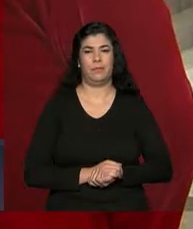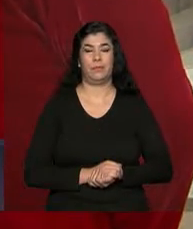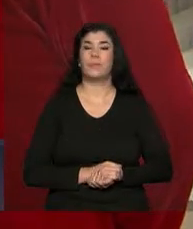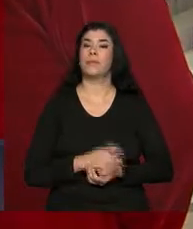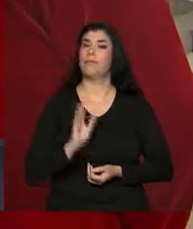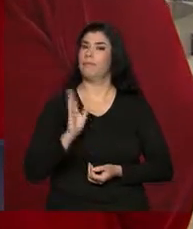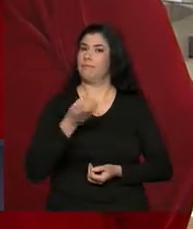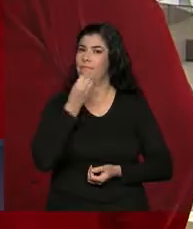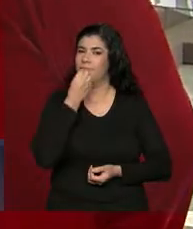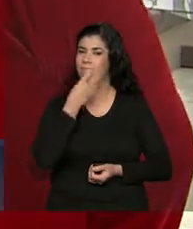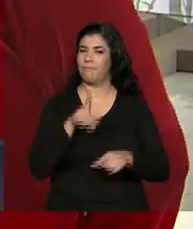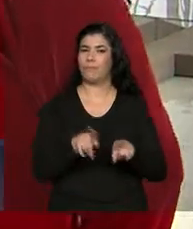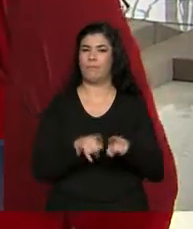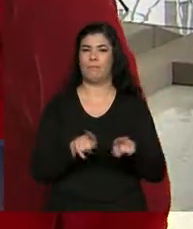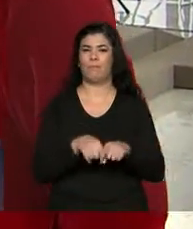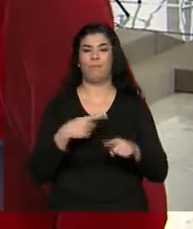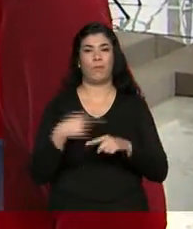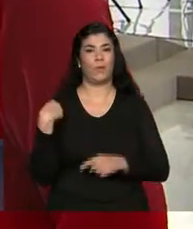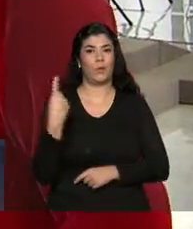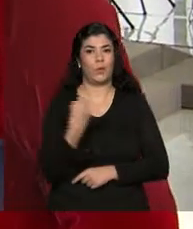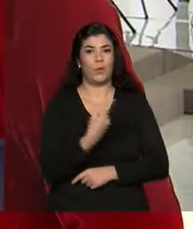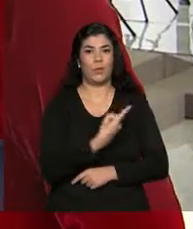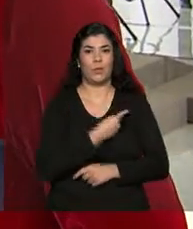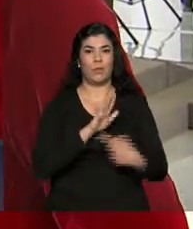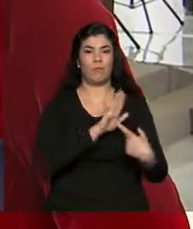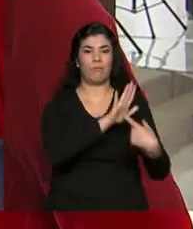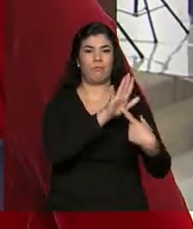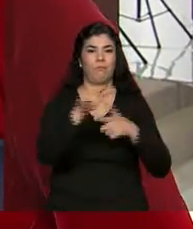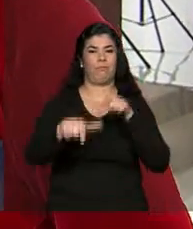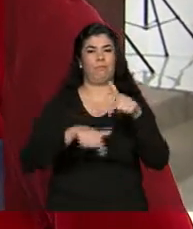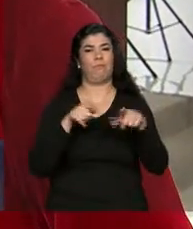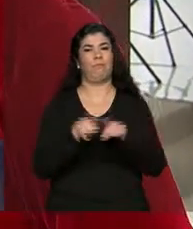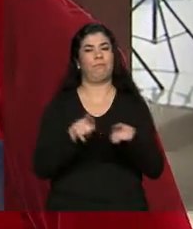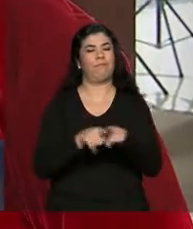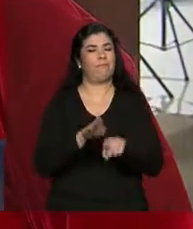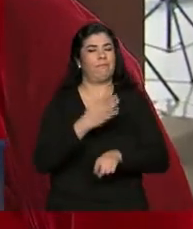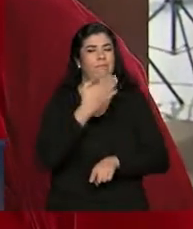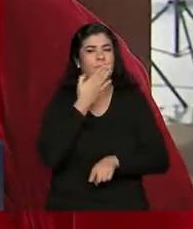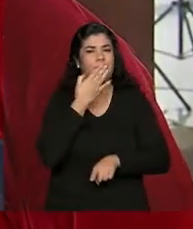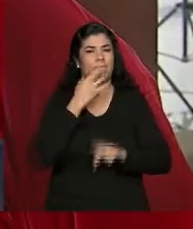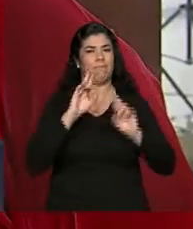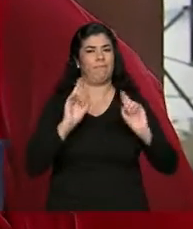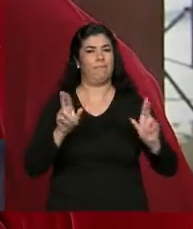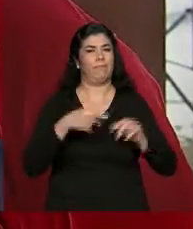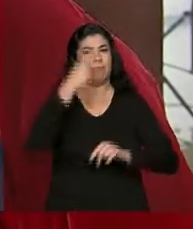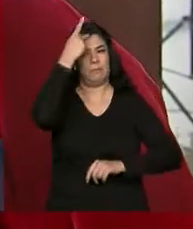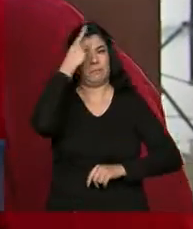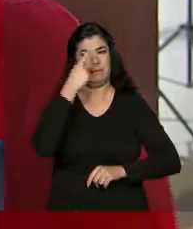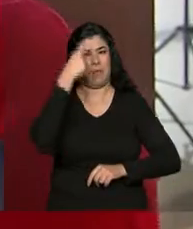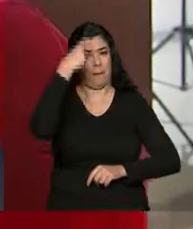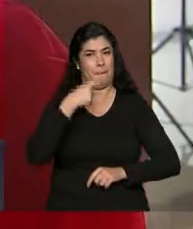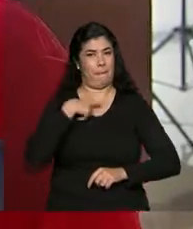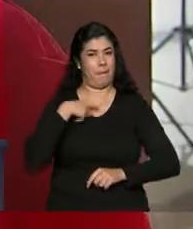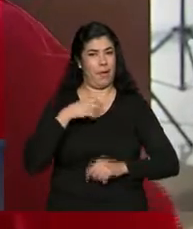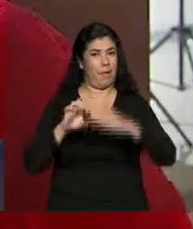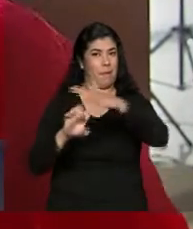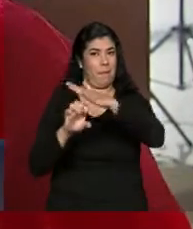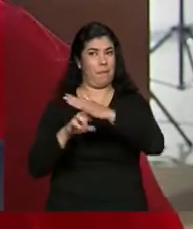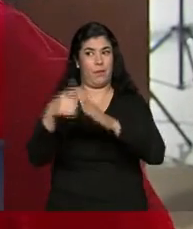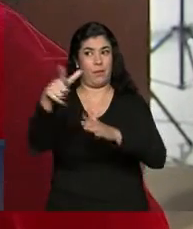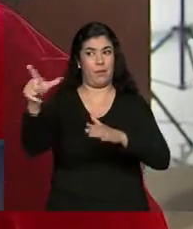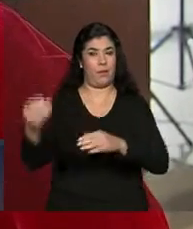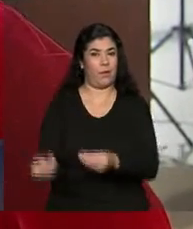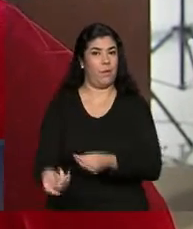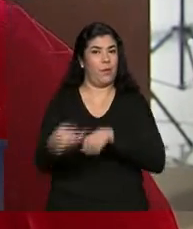É muito bom, porque a gente é reconhecido no trabalho que a gente faz. E a gente tem o reconhecimento também das empresas. Elas